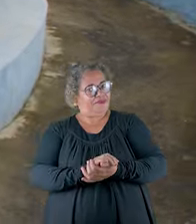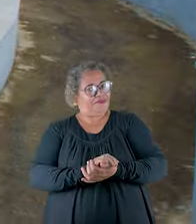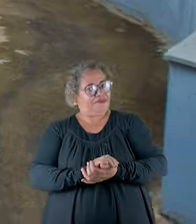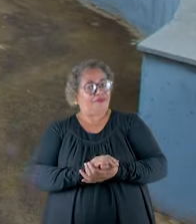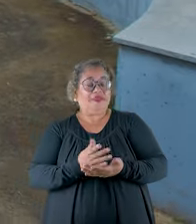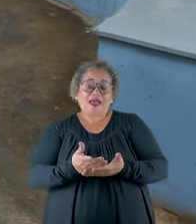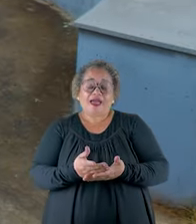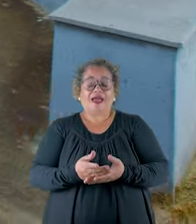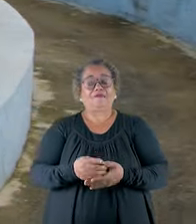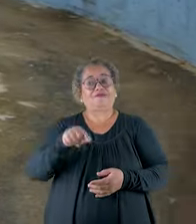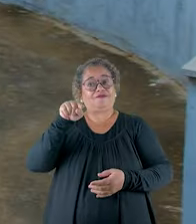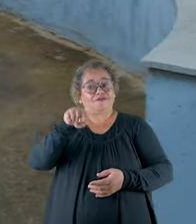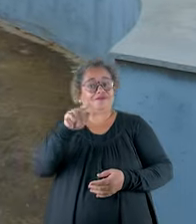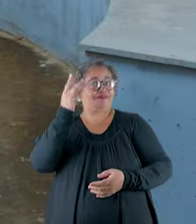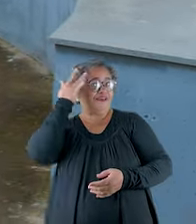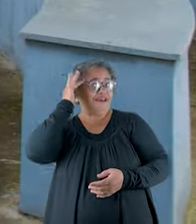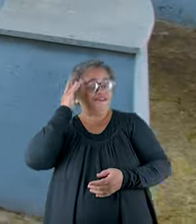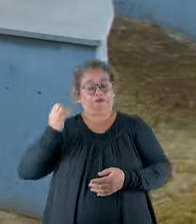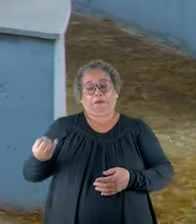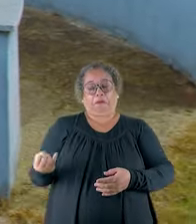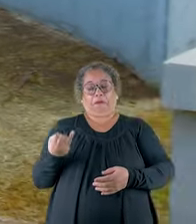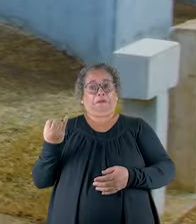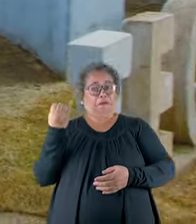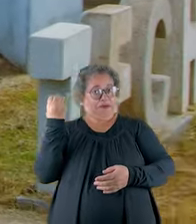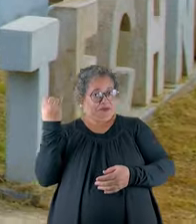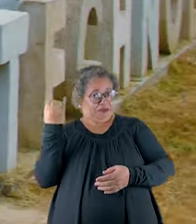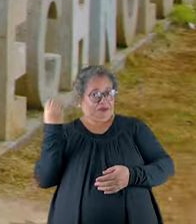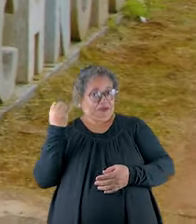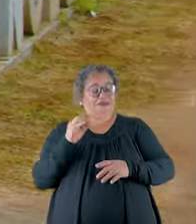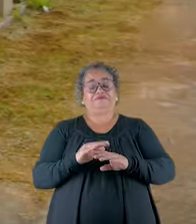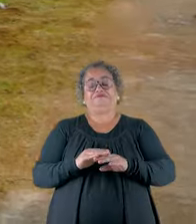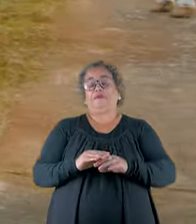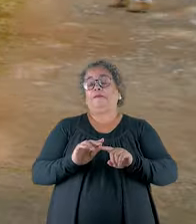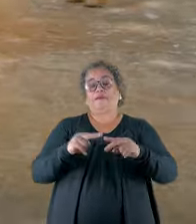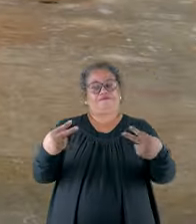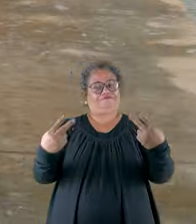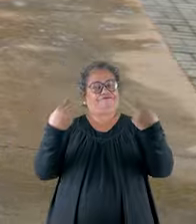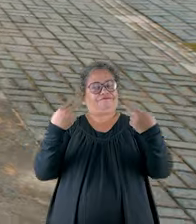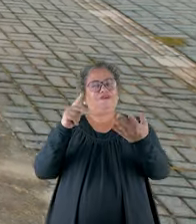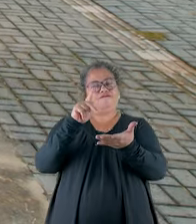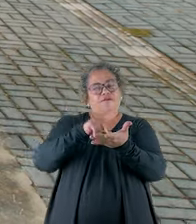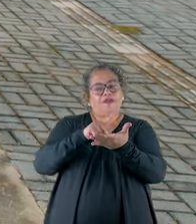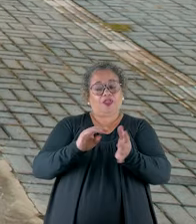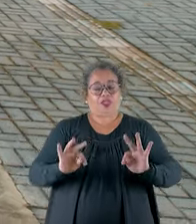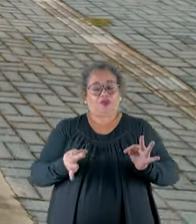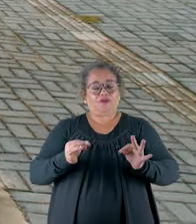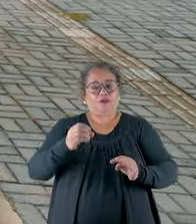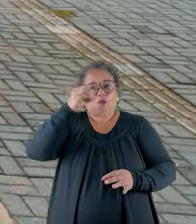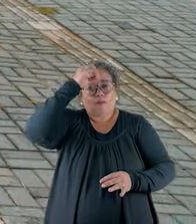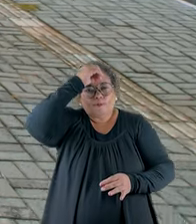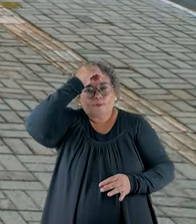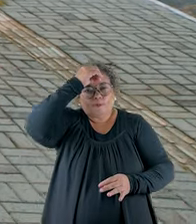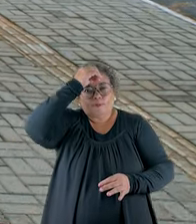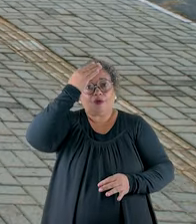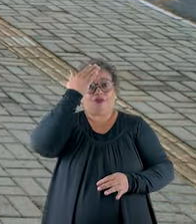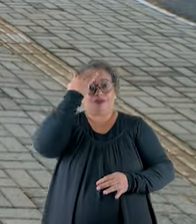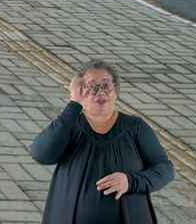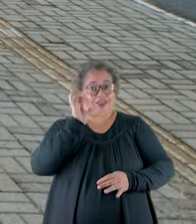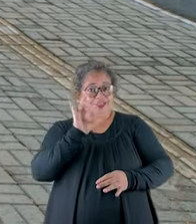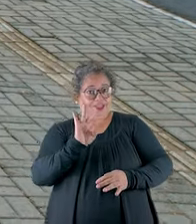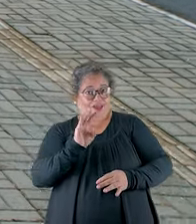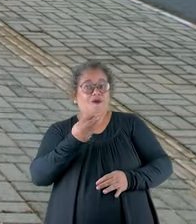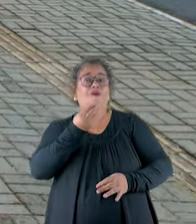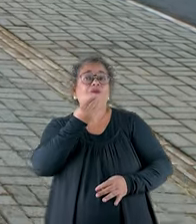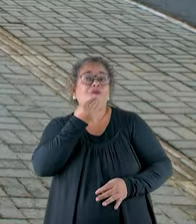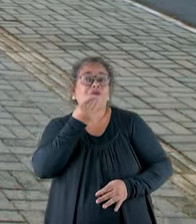café? É pra parecer que eu sou um cara de tecnologia e você olhar pra mim. Mas na verdade de tecnologia não entendo não. Eu entendo